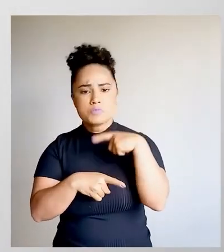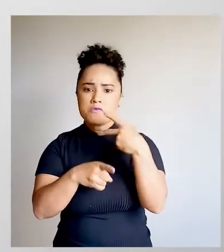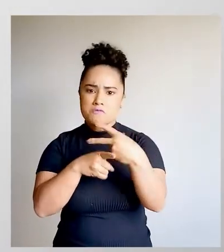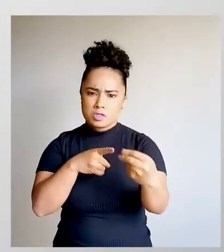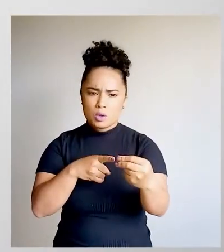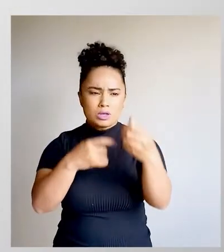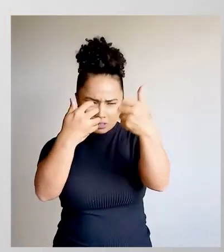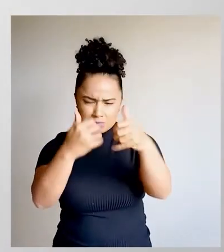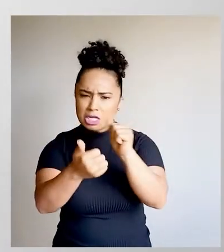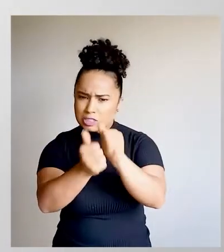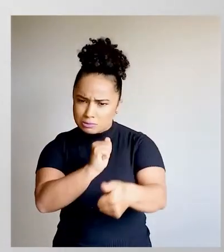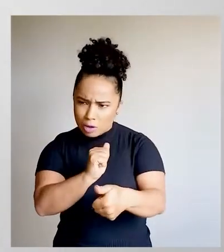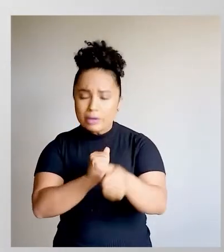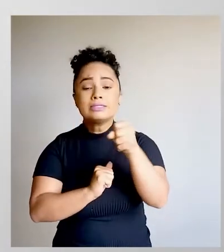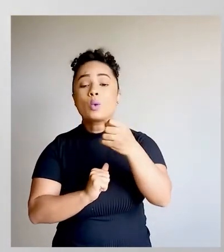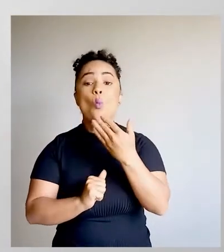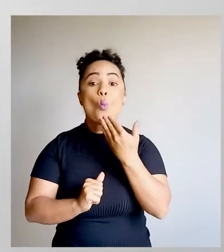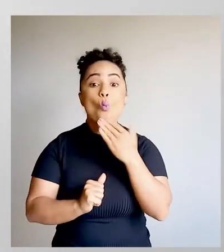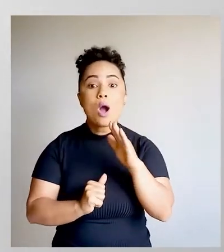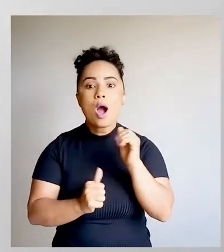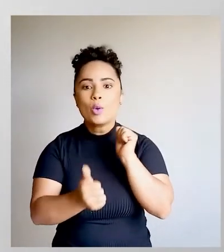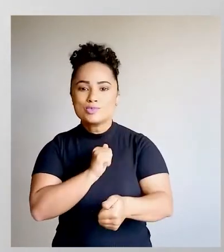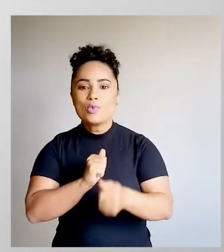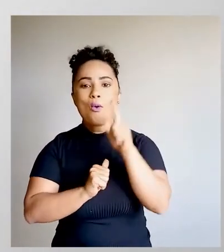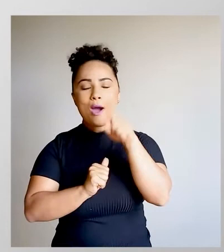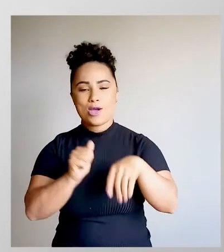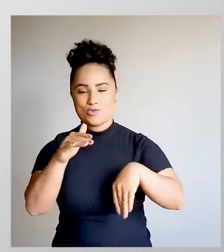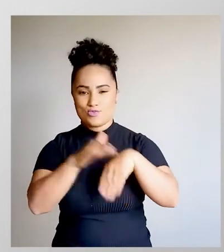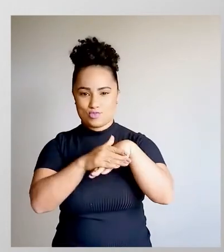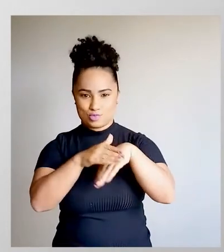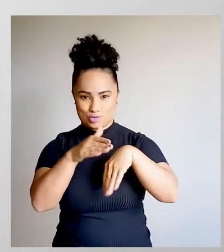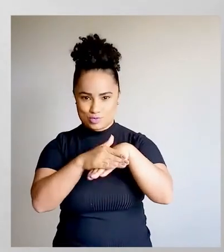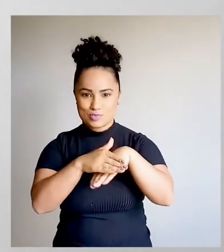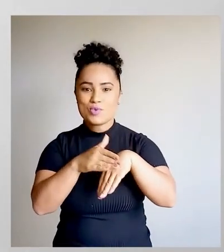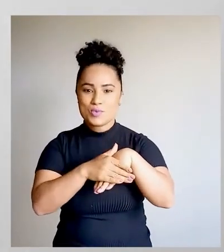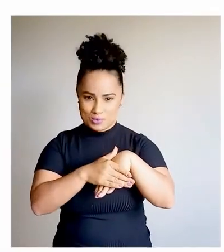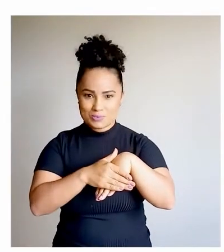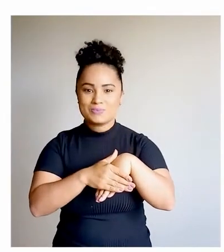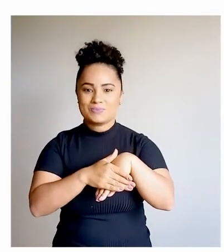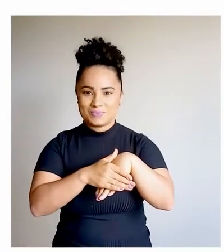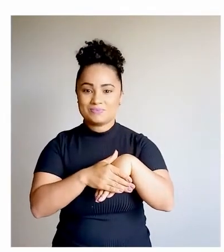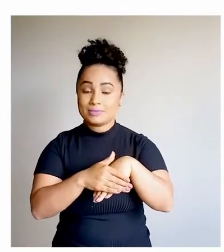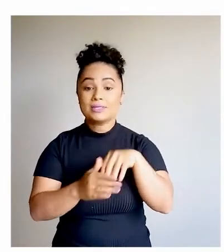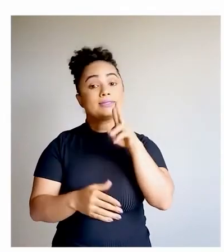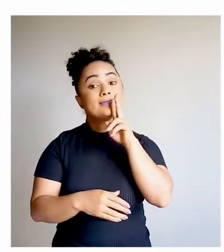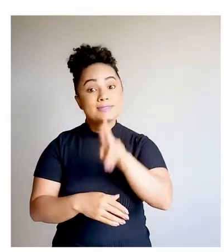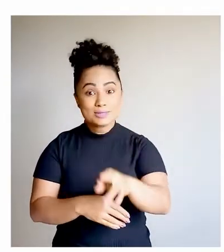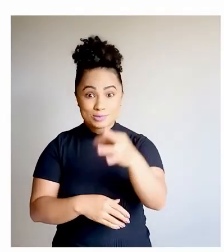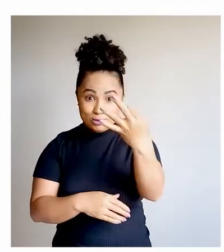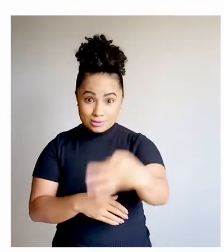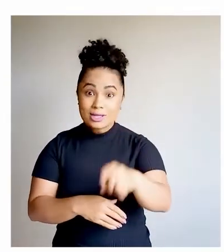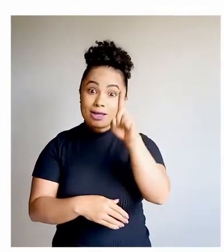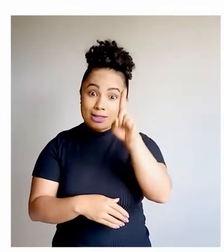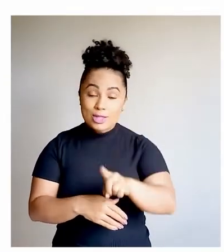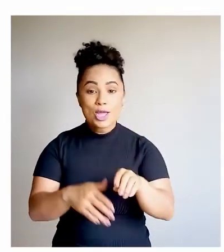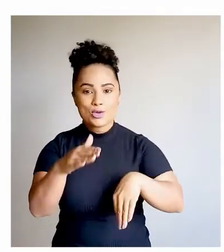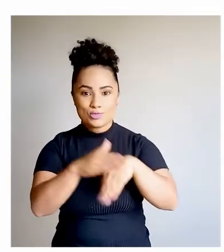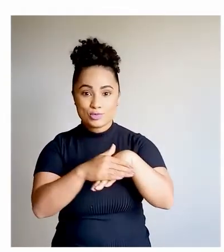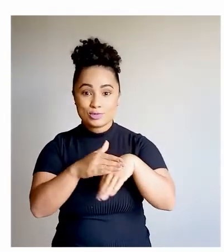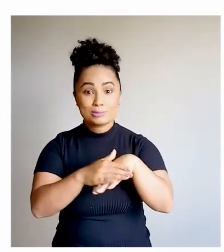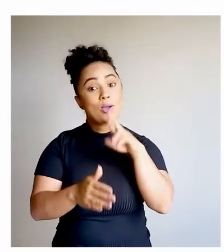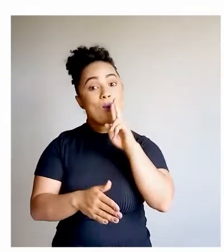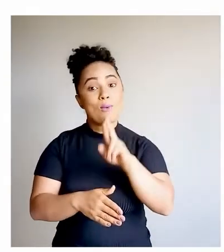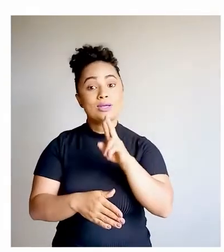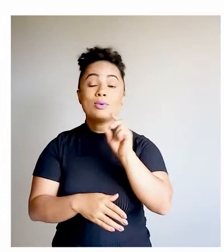esporte? Está, mas qual é o esporte? O futebol. E essa é a resposta dessa questão. A